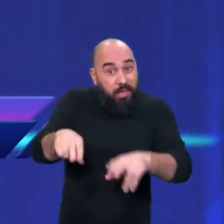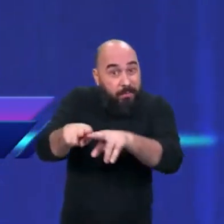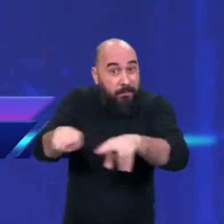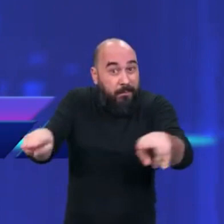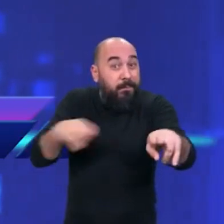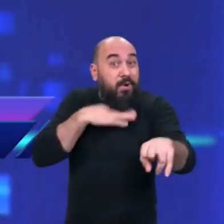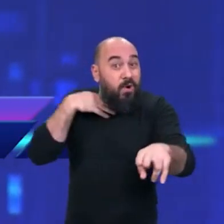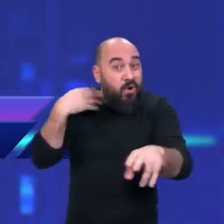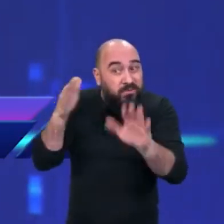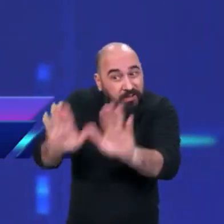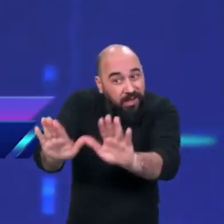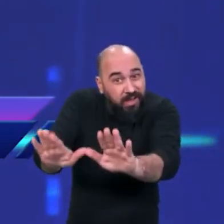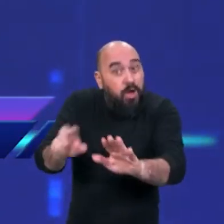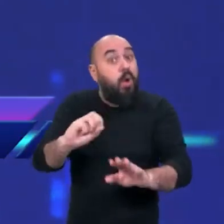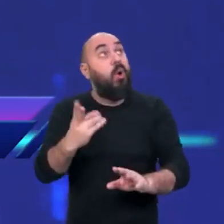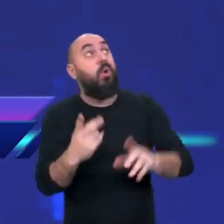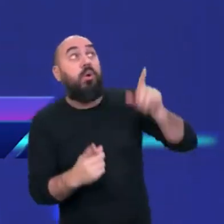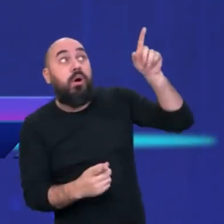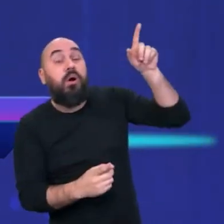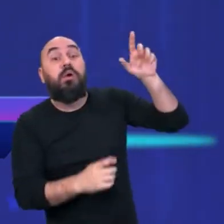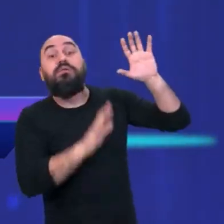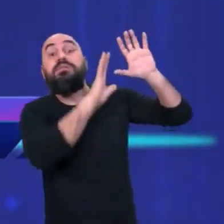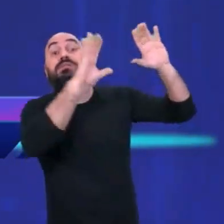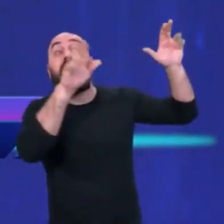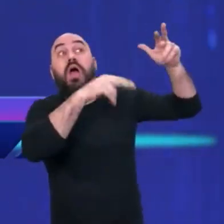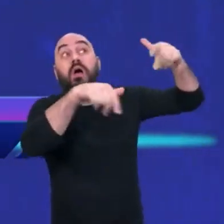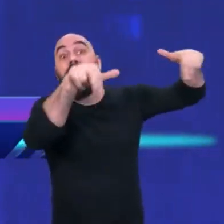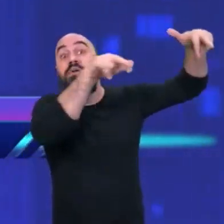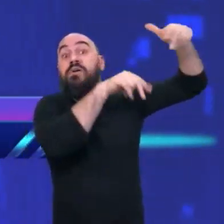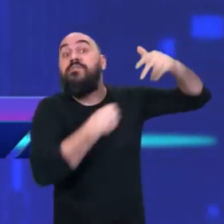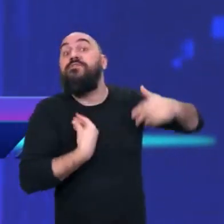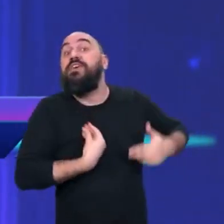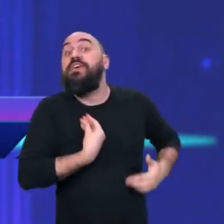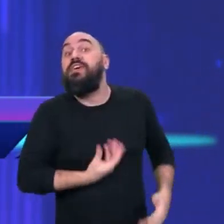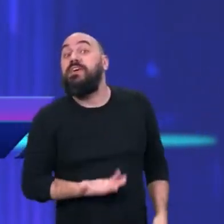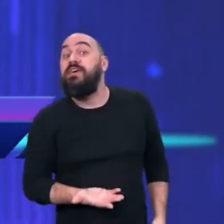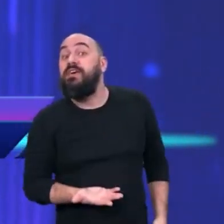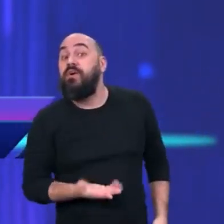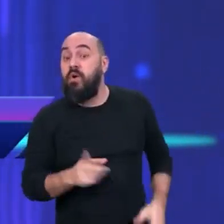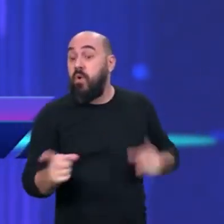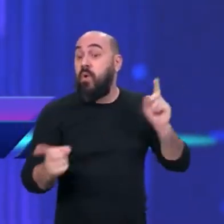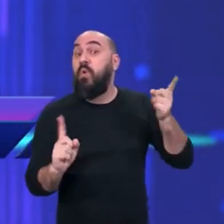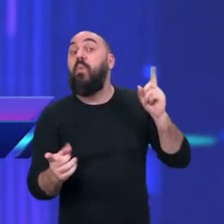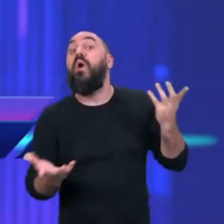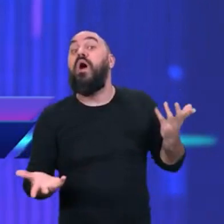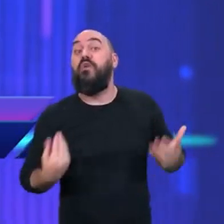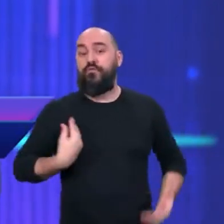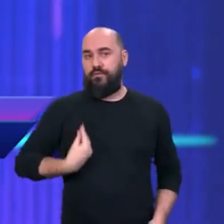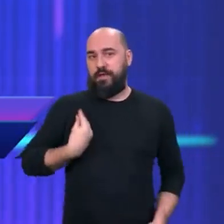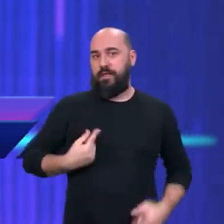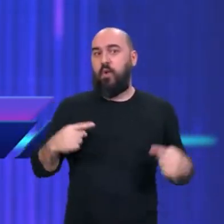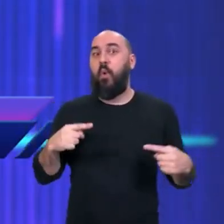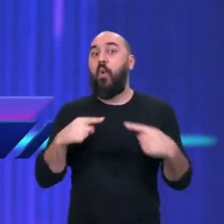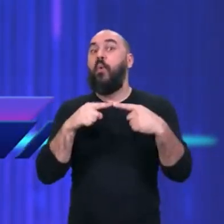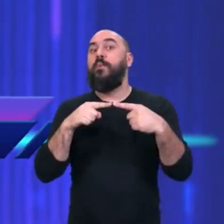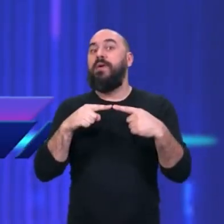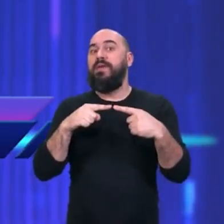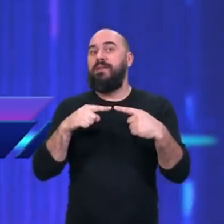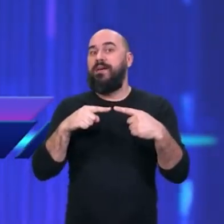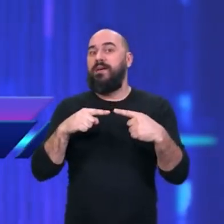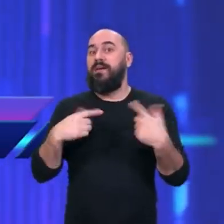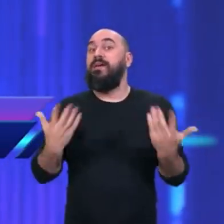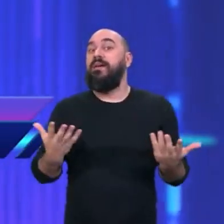Aí muda completamente de figura, querer ir é uma coisa, agora viver como quem está indo